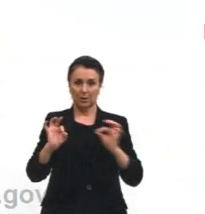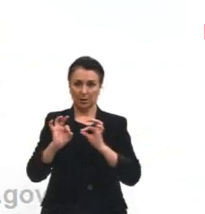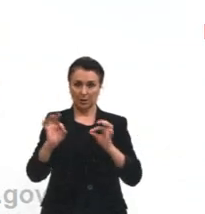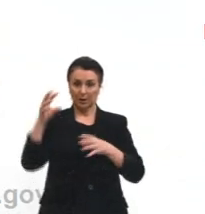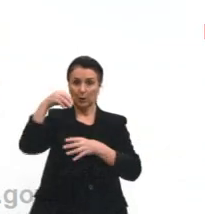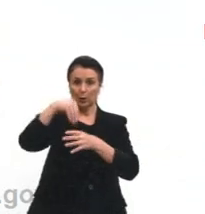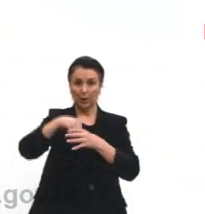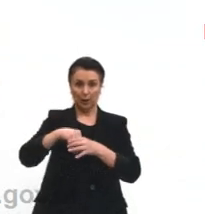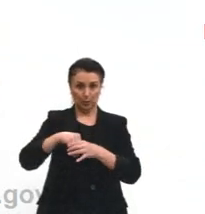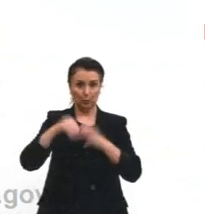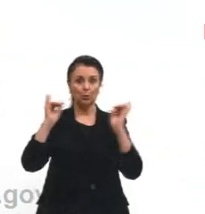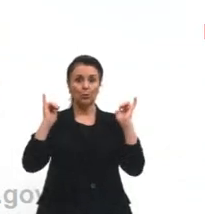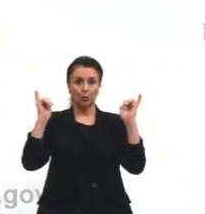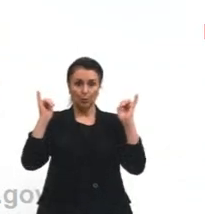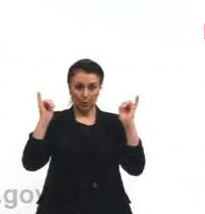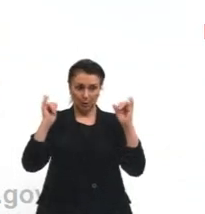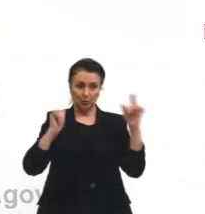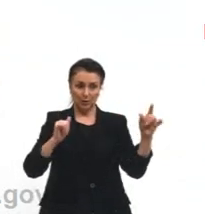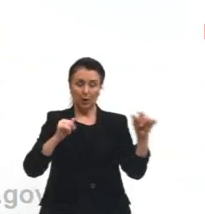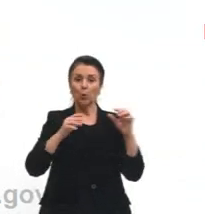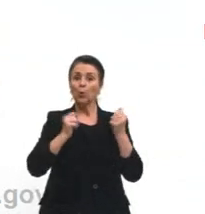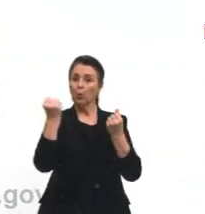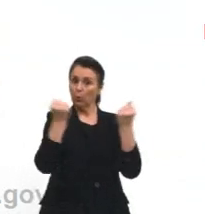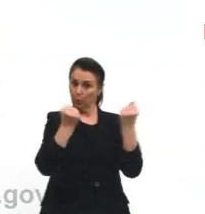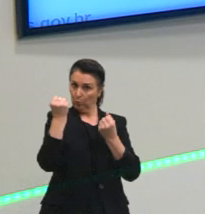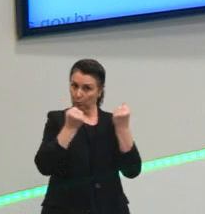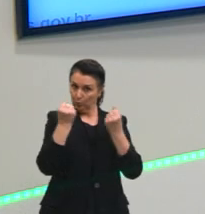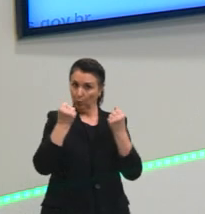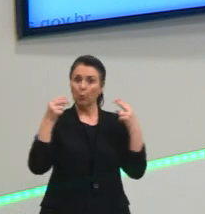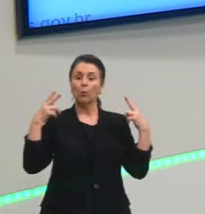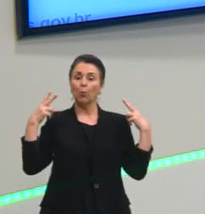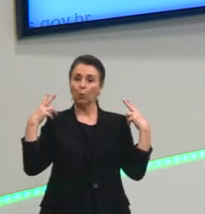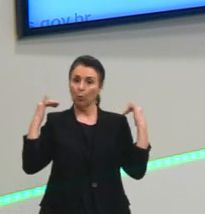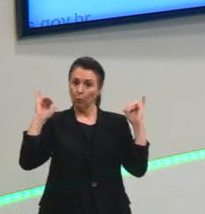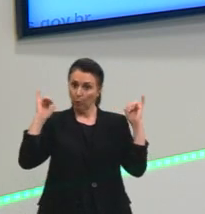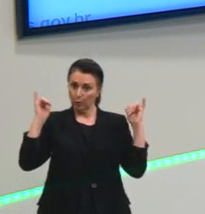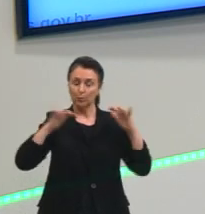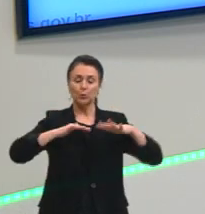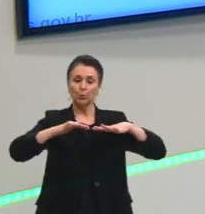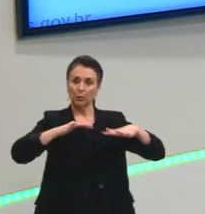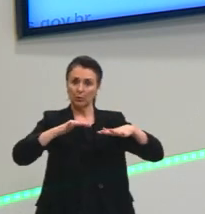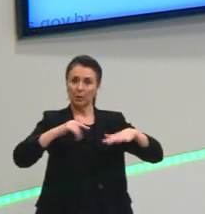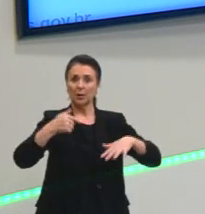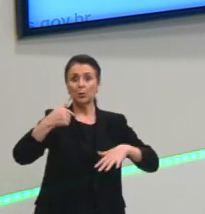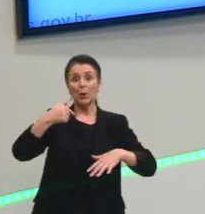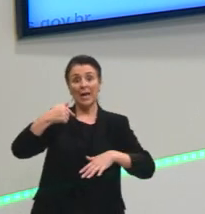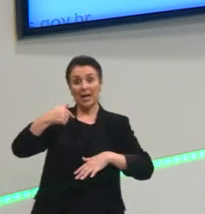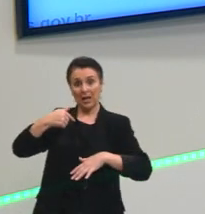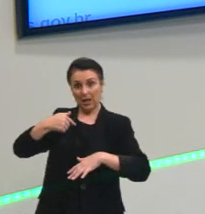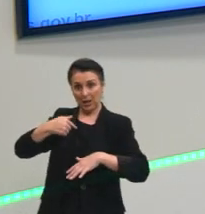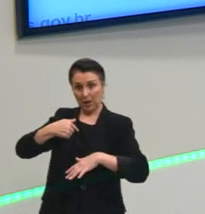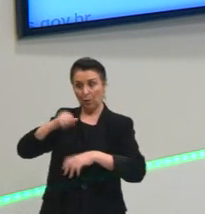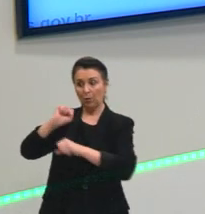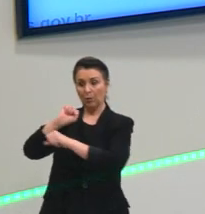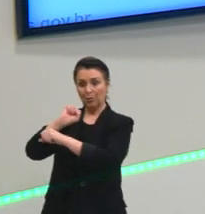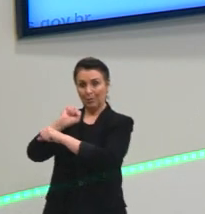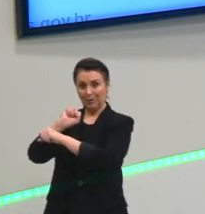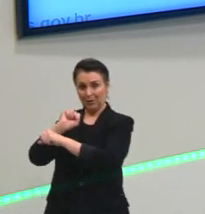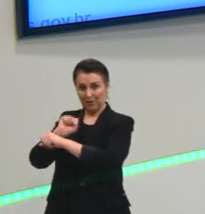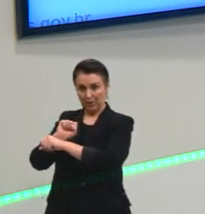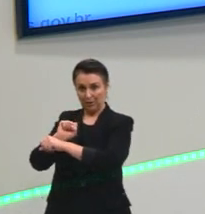ônibus que geralmente a gente considera que está em movimento, eu posso dizer que estou em repouso em relação ao motorista.